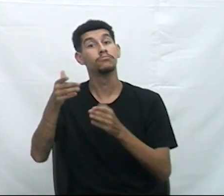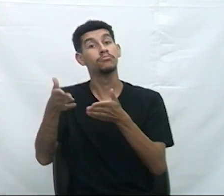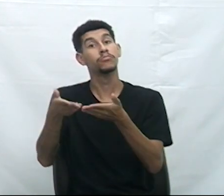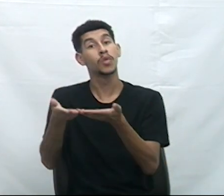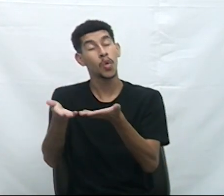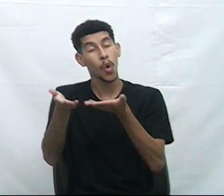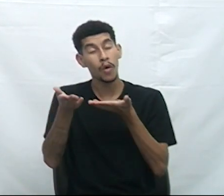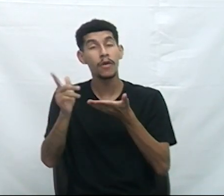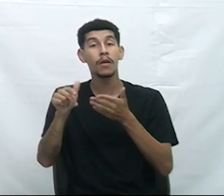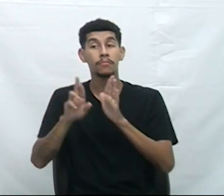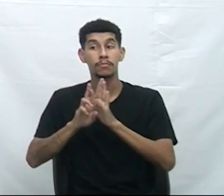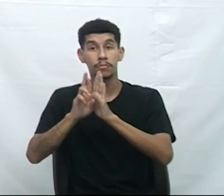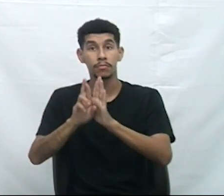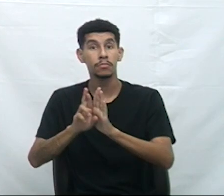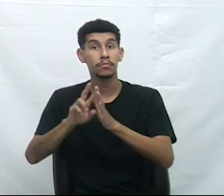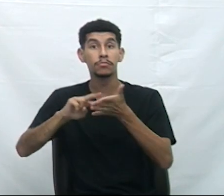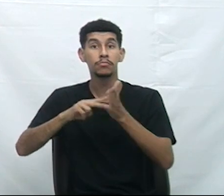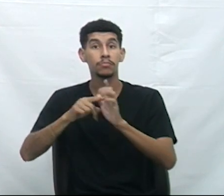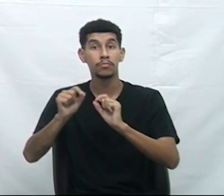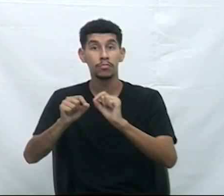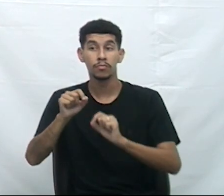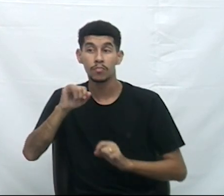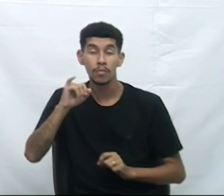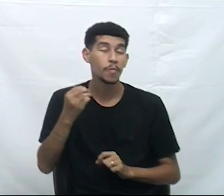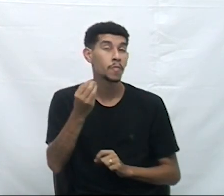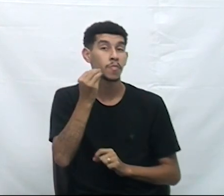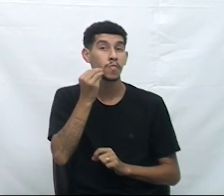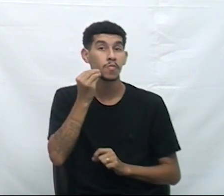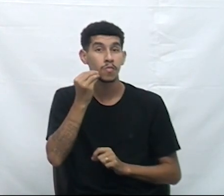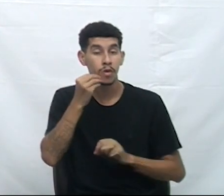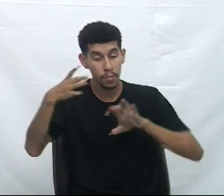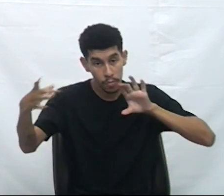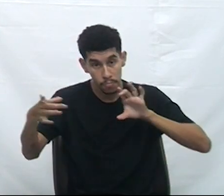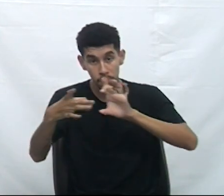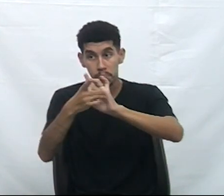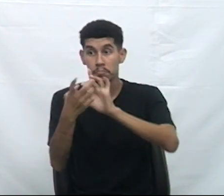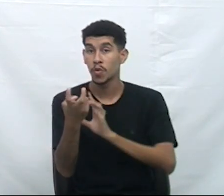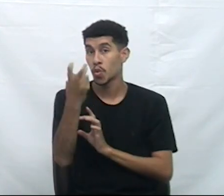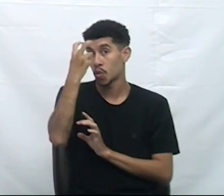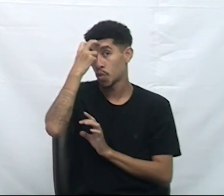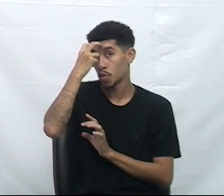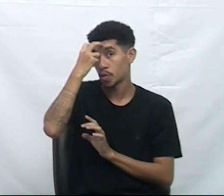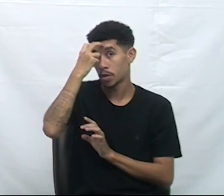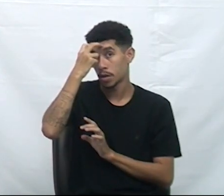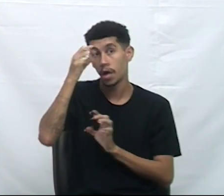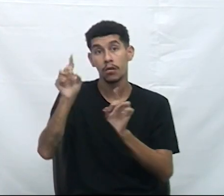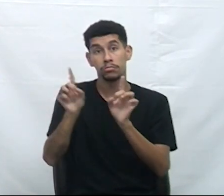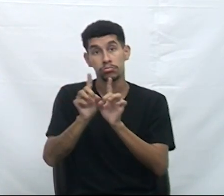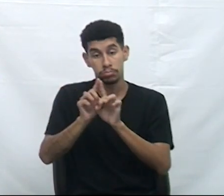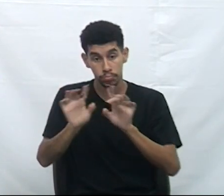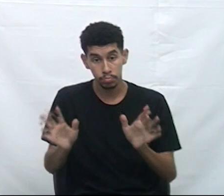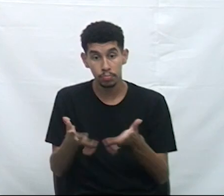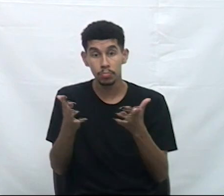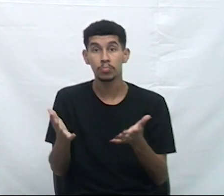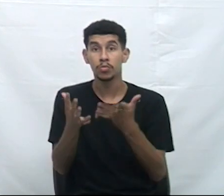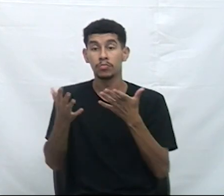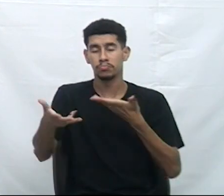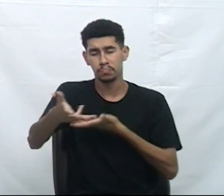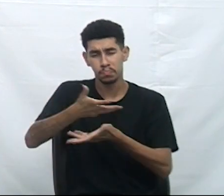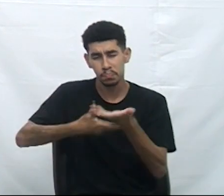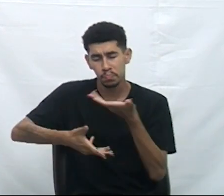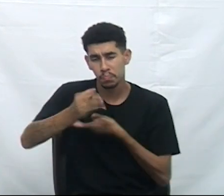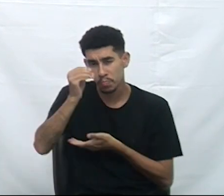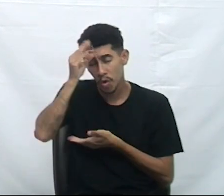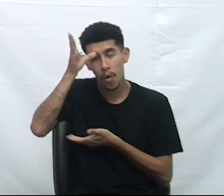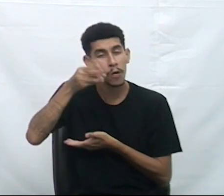representa uma oportunidade única para fortalecer os laços culturais e promover a troca de conhecimentos